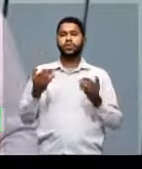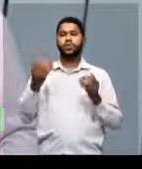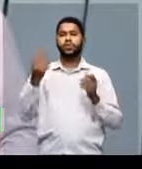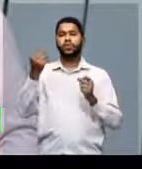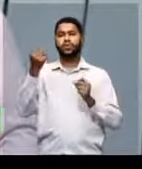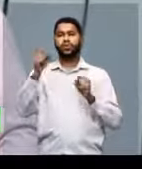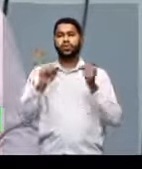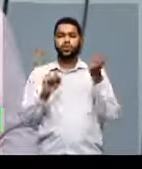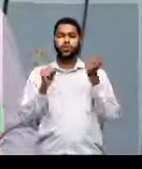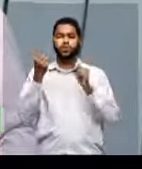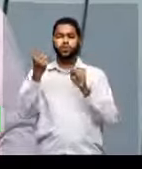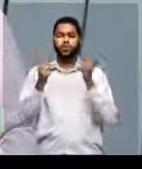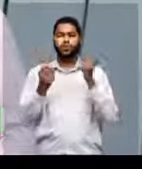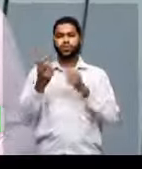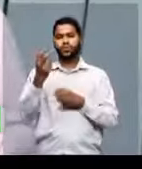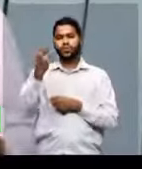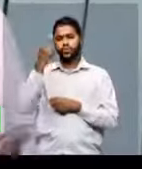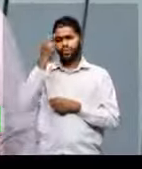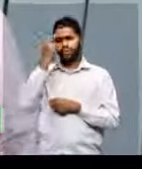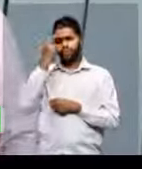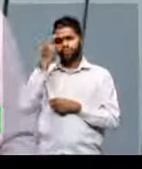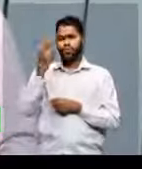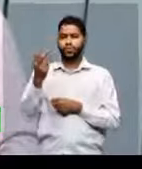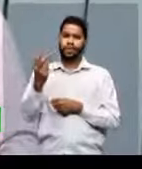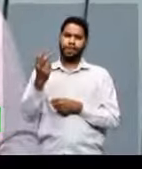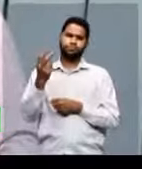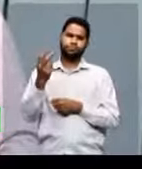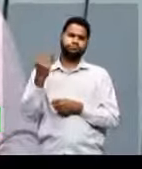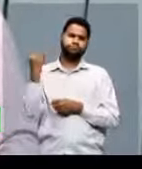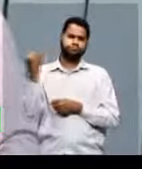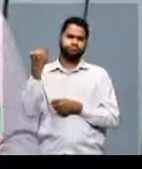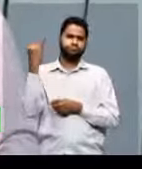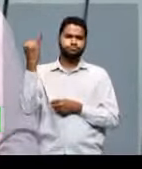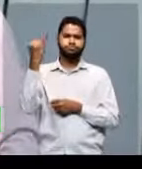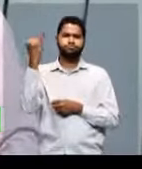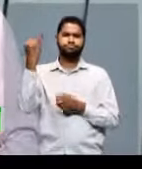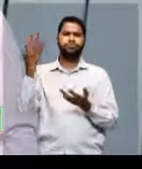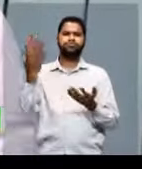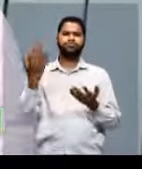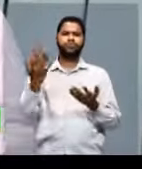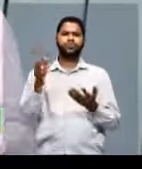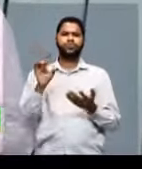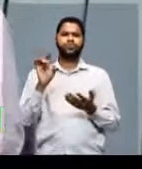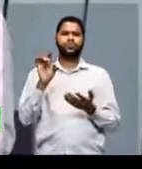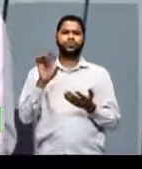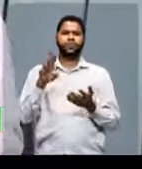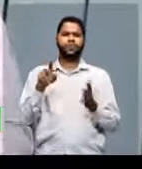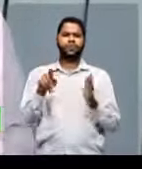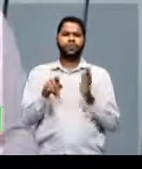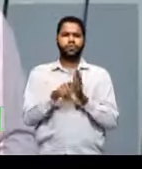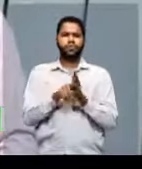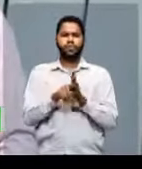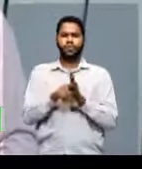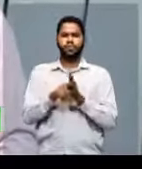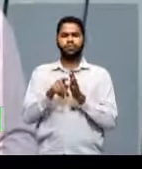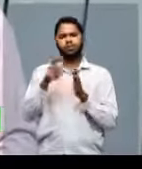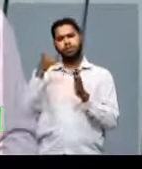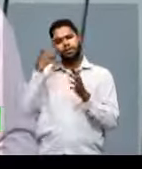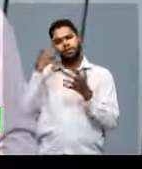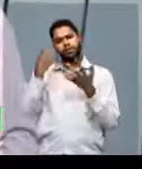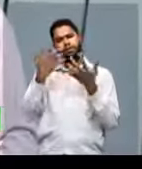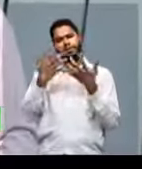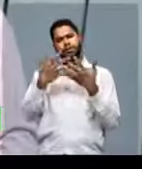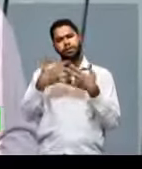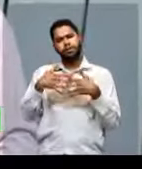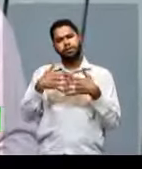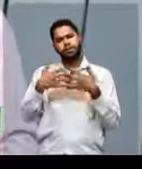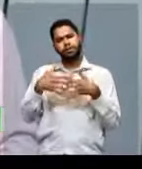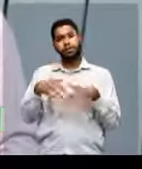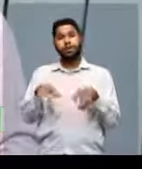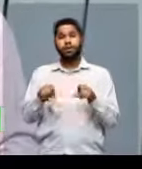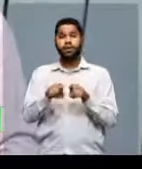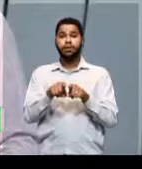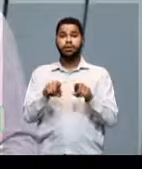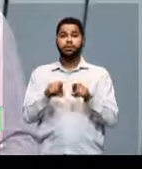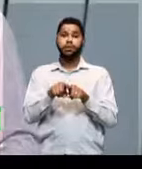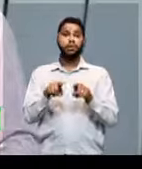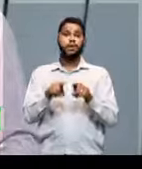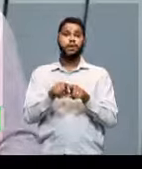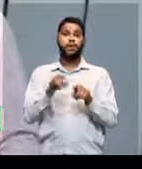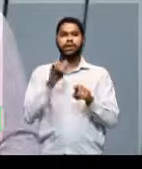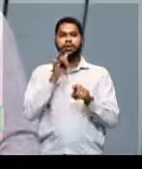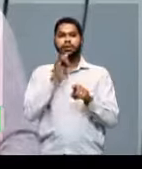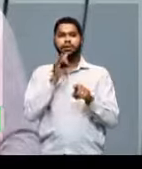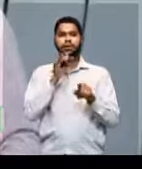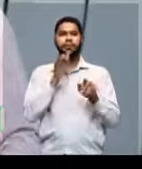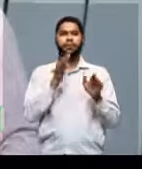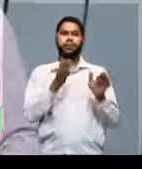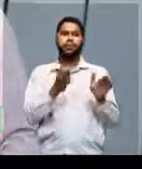cultural, que é um tema bastante relevante, não apenas para a nossa reflexão cotidiana, mas ele tem caído com